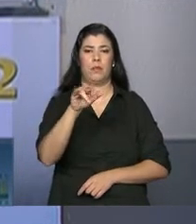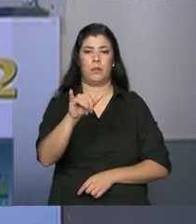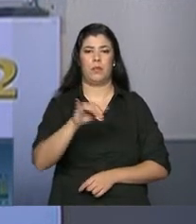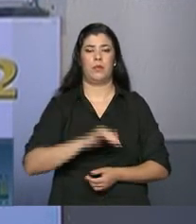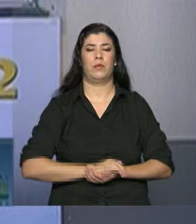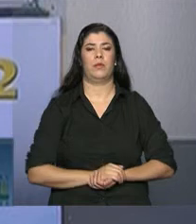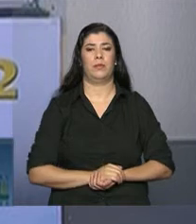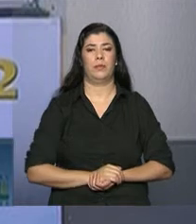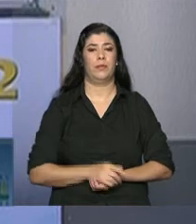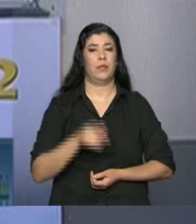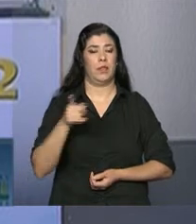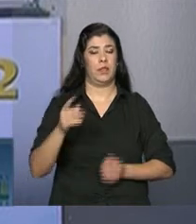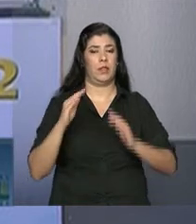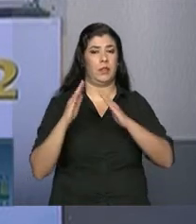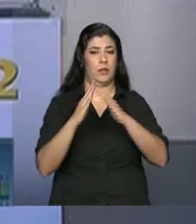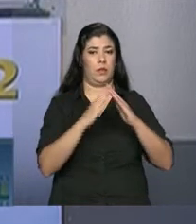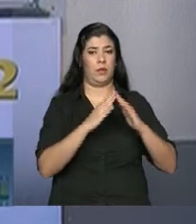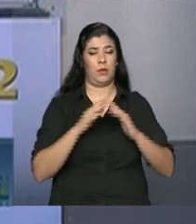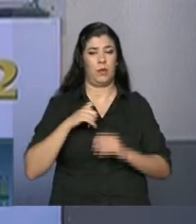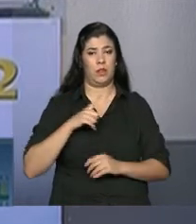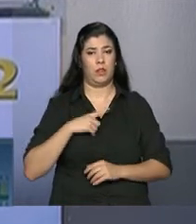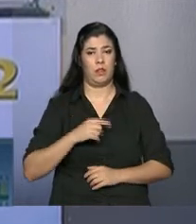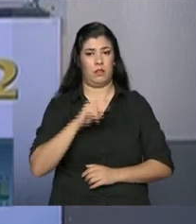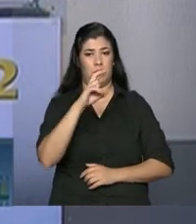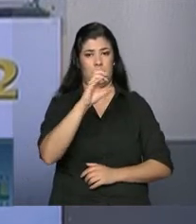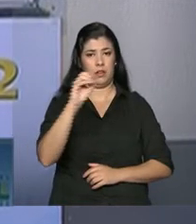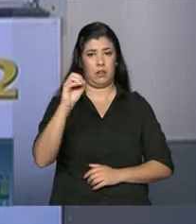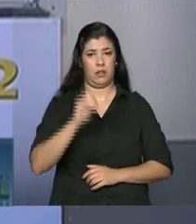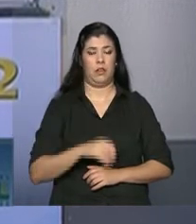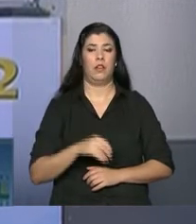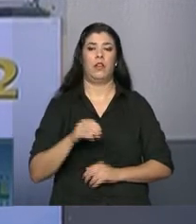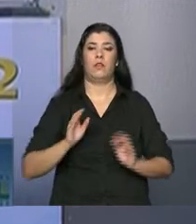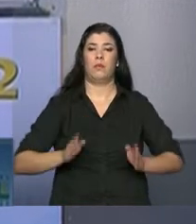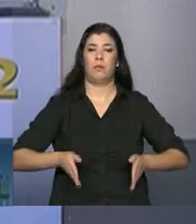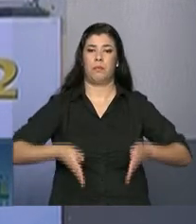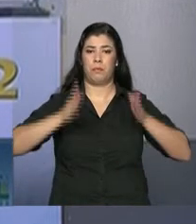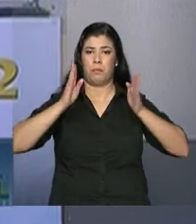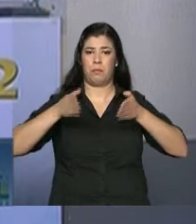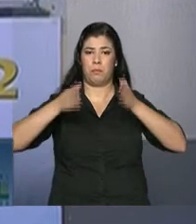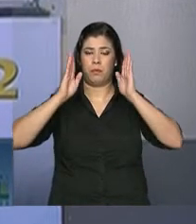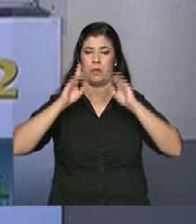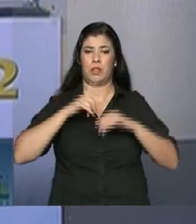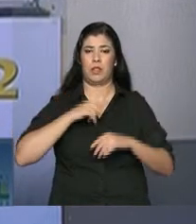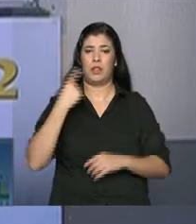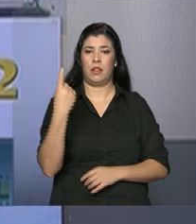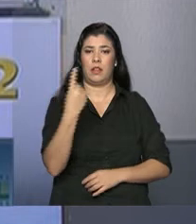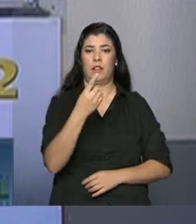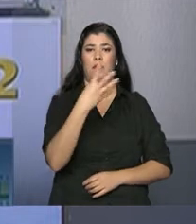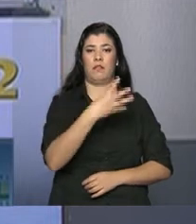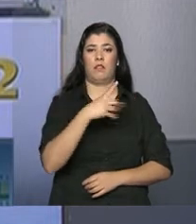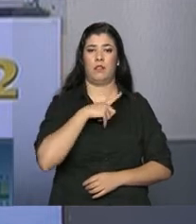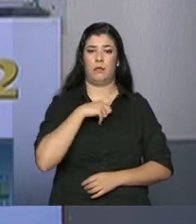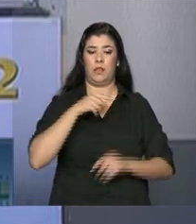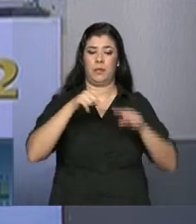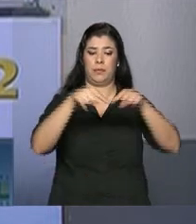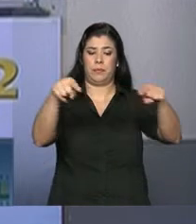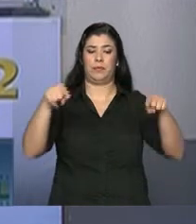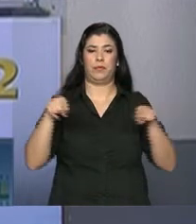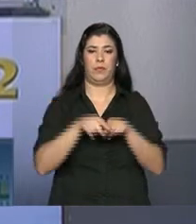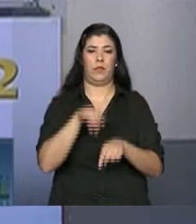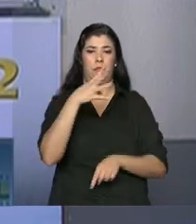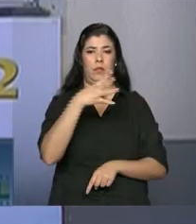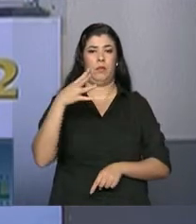O residencial tem 500 apartamentos e cada apartamento tem 44 metros quadrados.